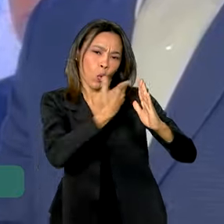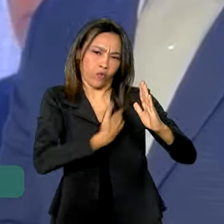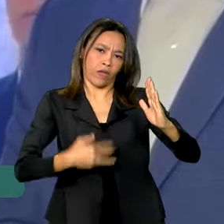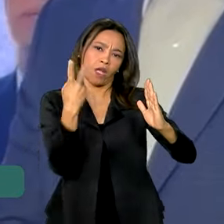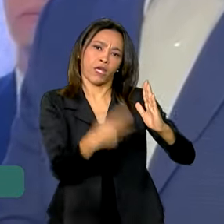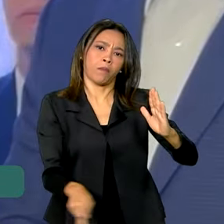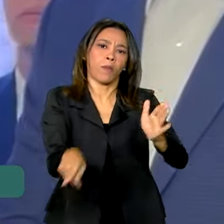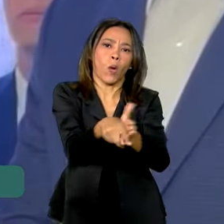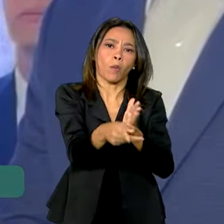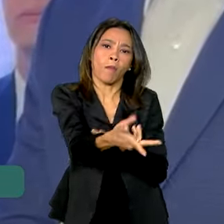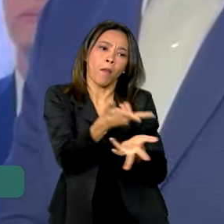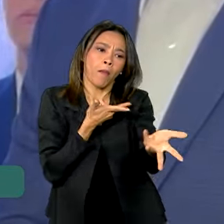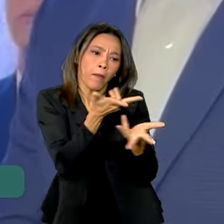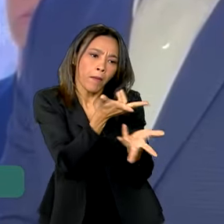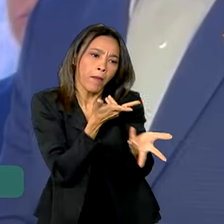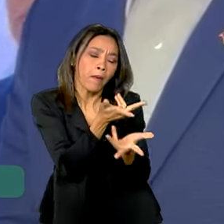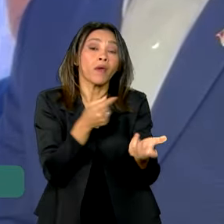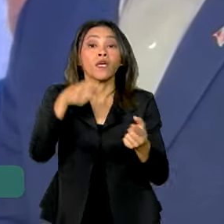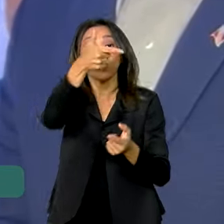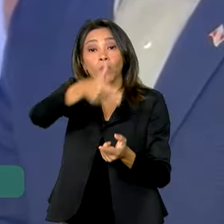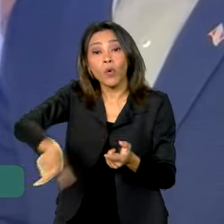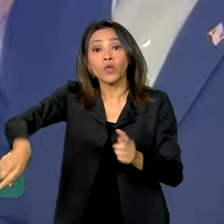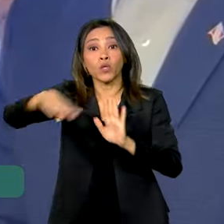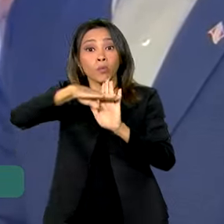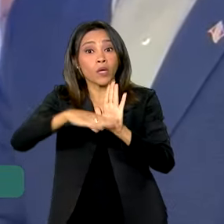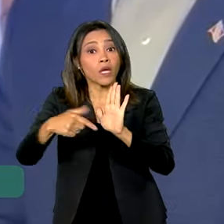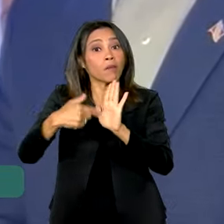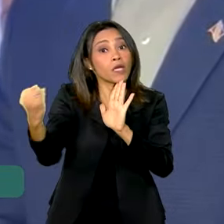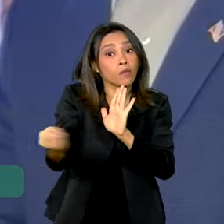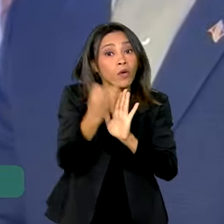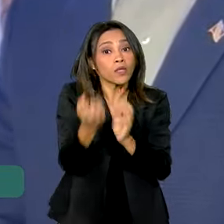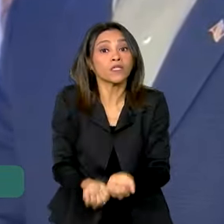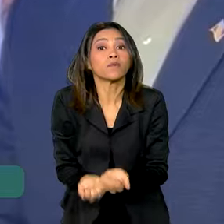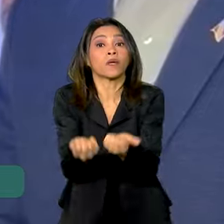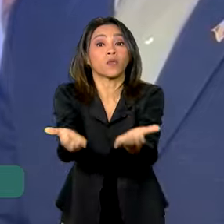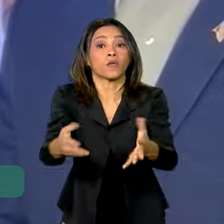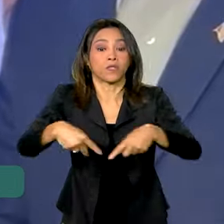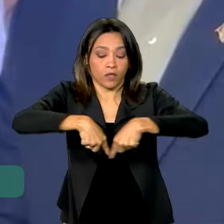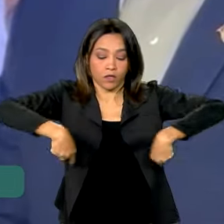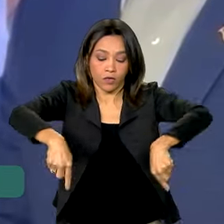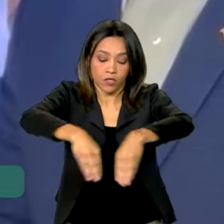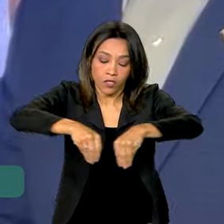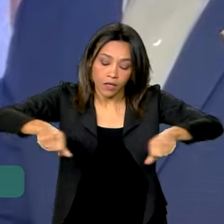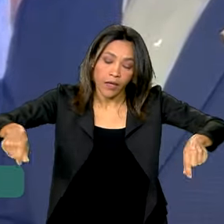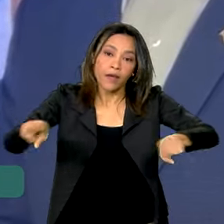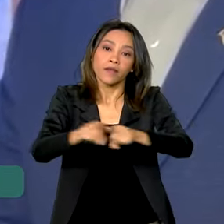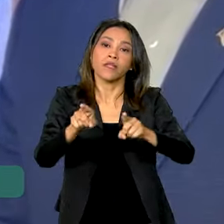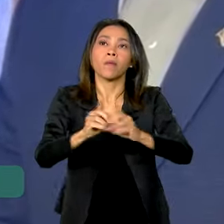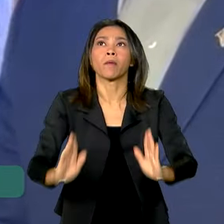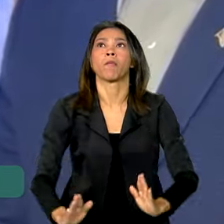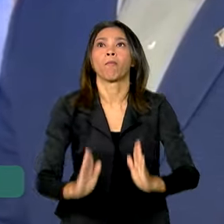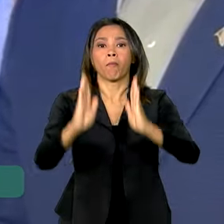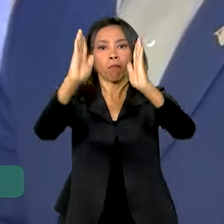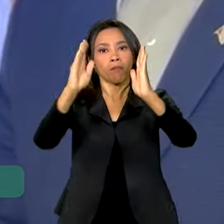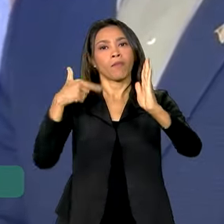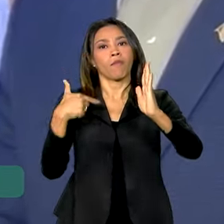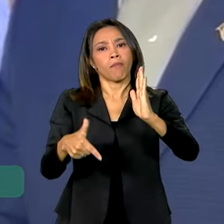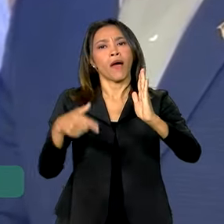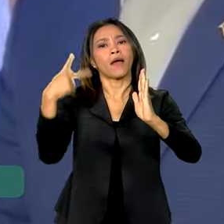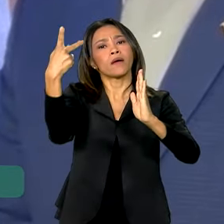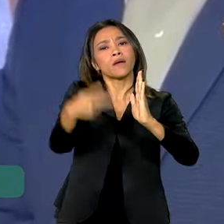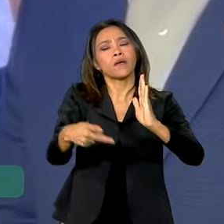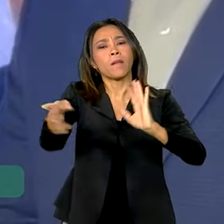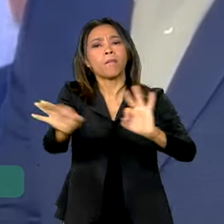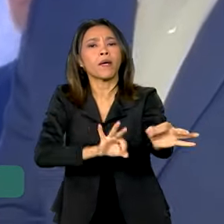um programa muito importante de sessão de imóveis e terrenos para a rede hoteleira que fortalece a